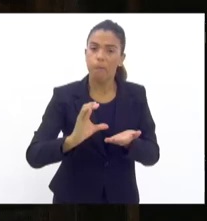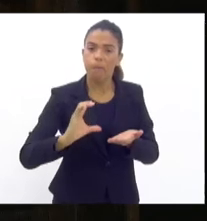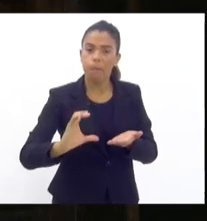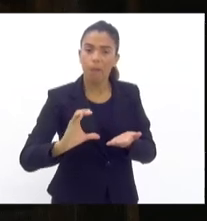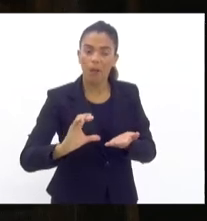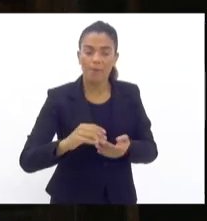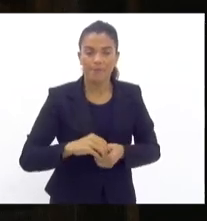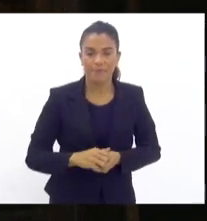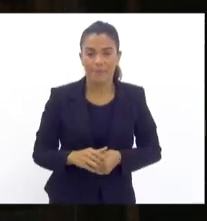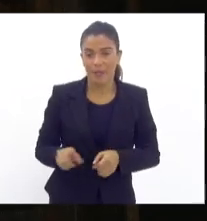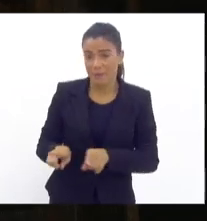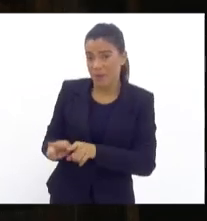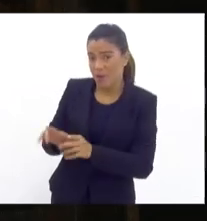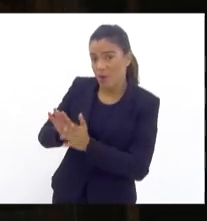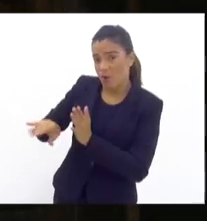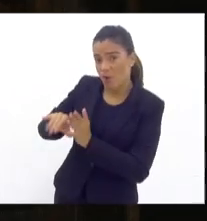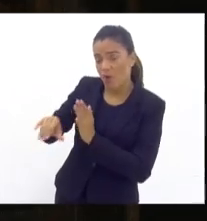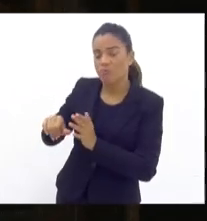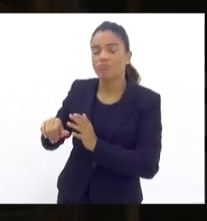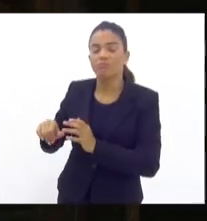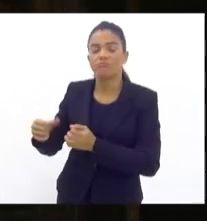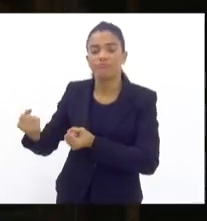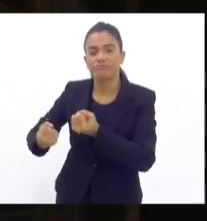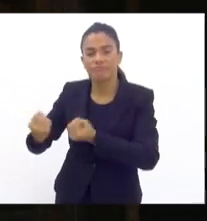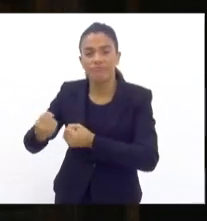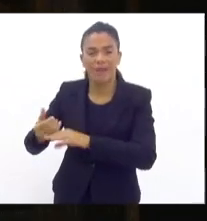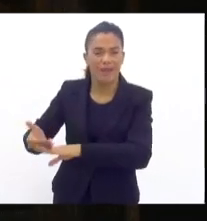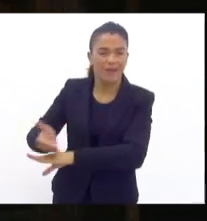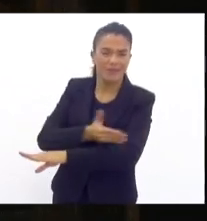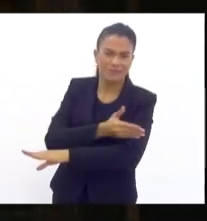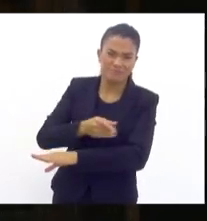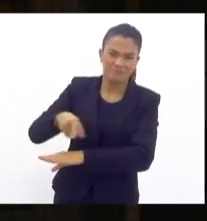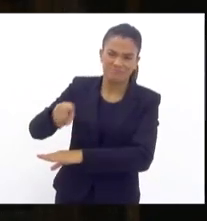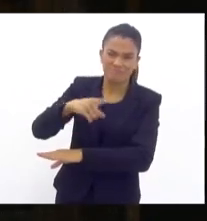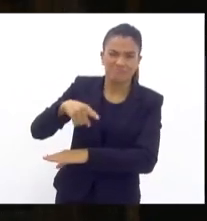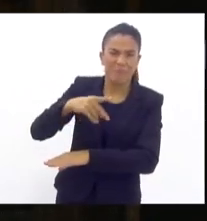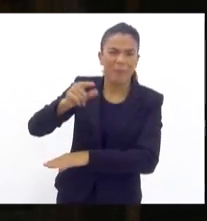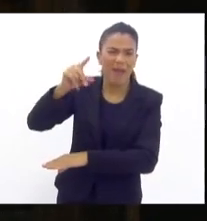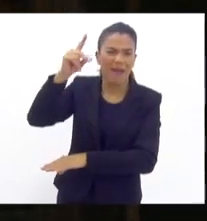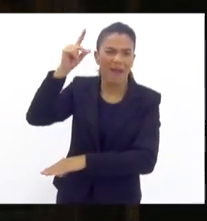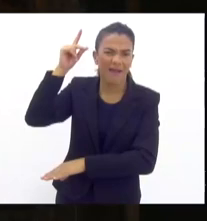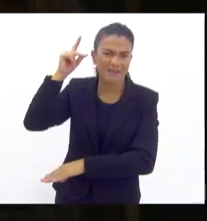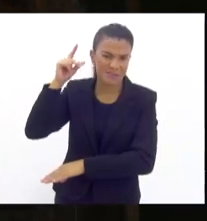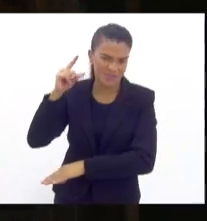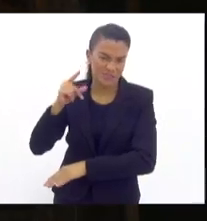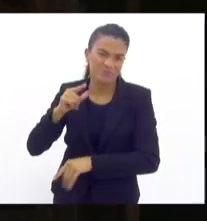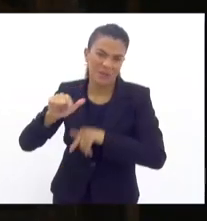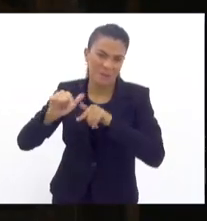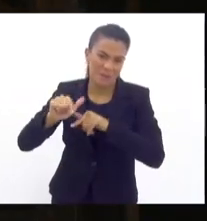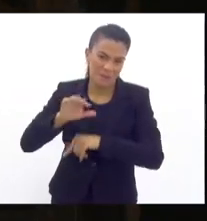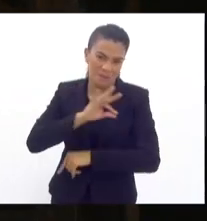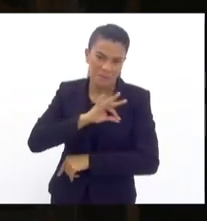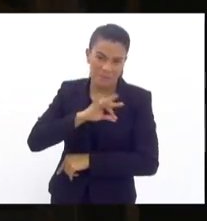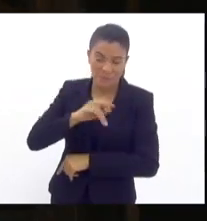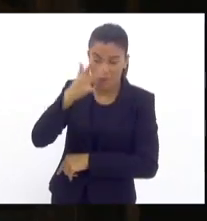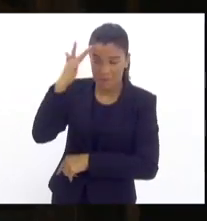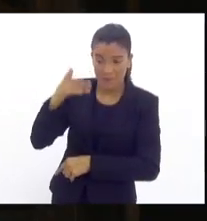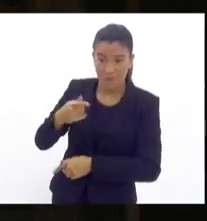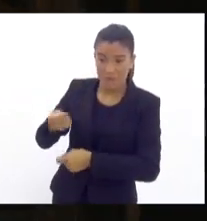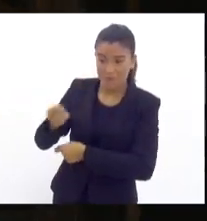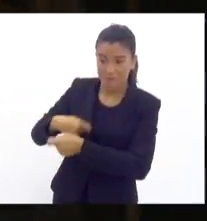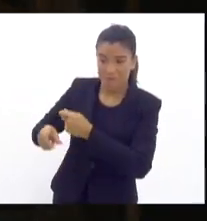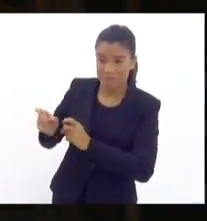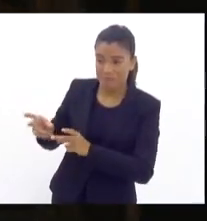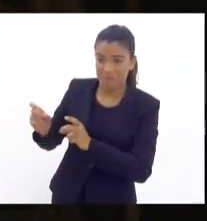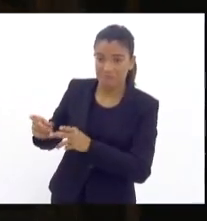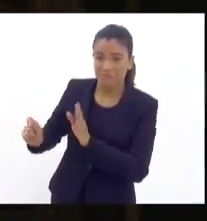E o roubo de veículo, pasme, antigamente, quem aqui é mais antigo na polícia, às vezes falava o traficante não quer roubo porque